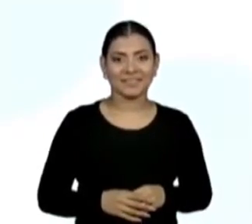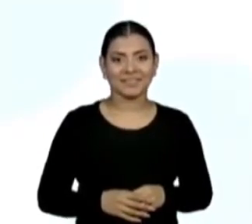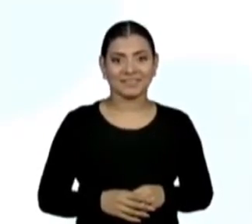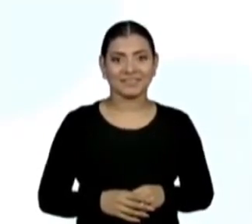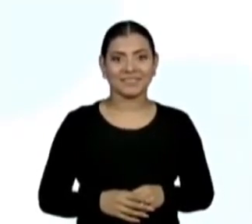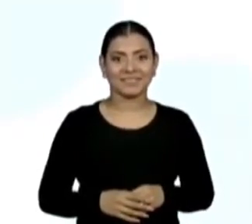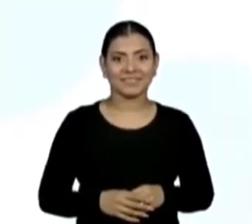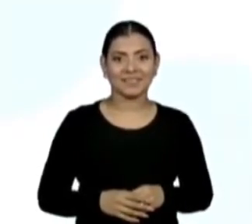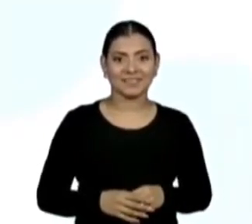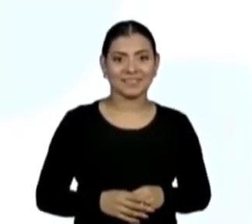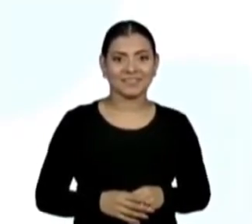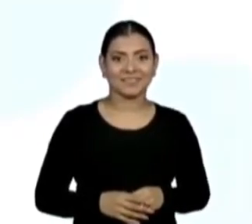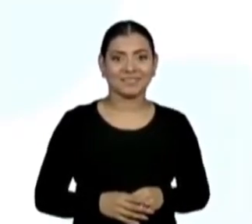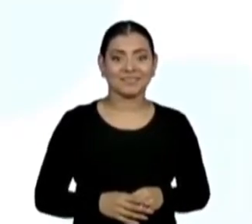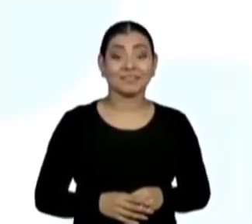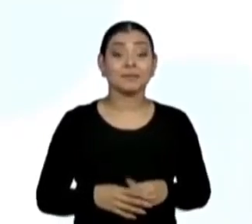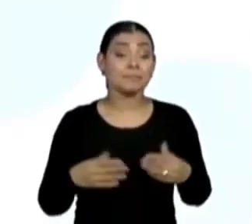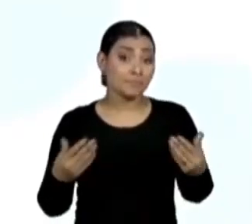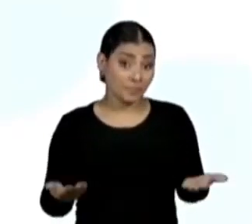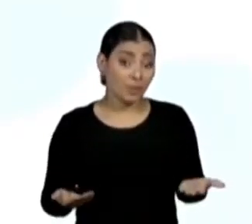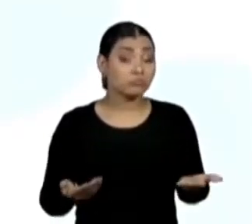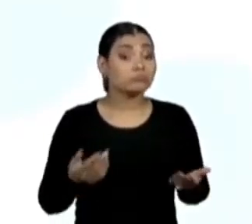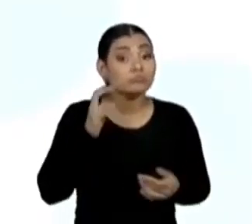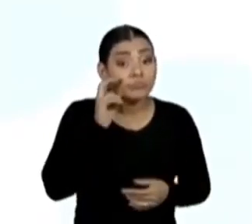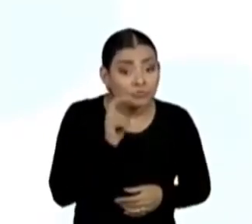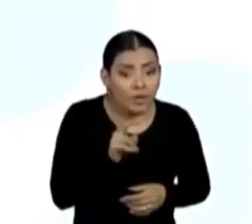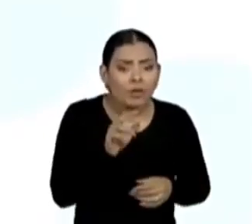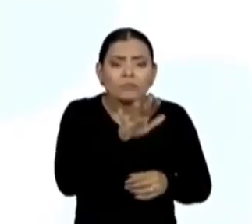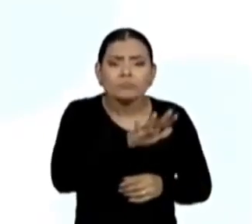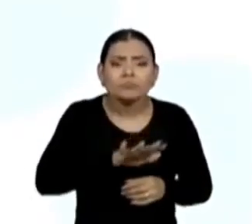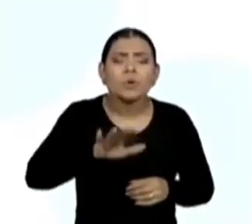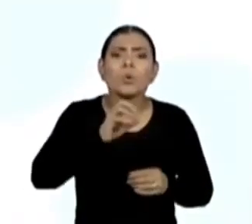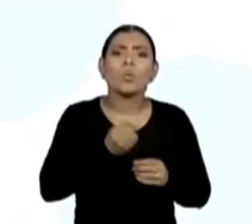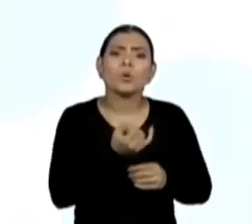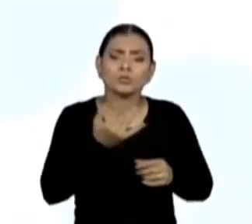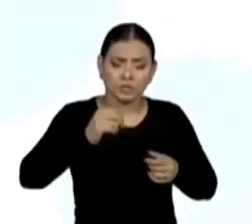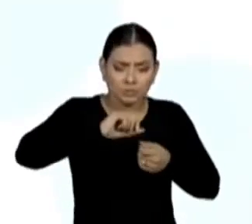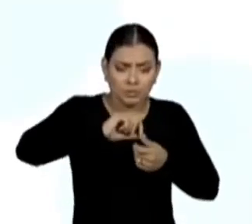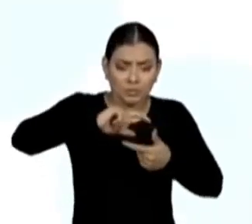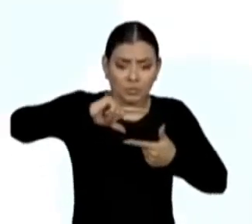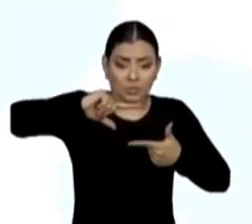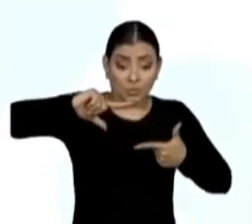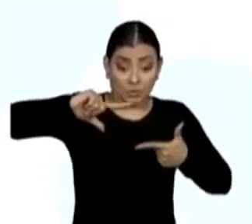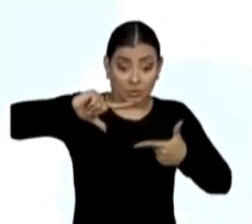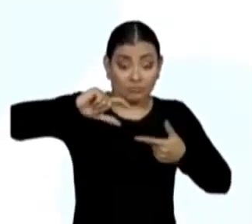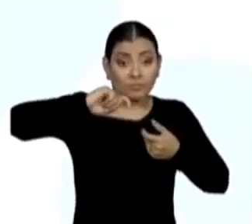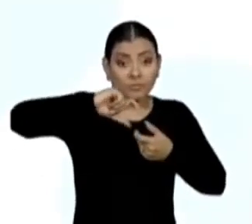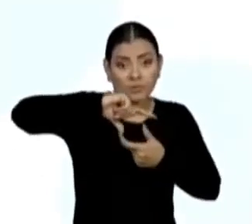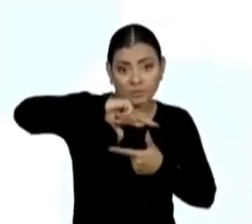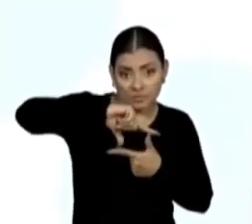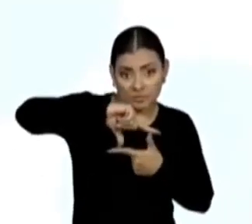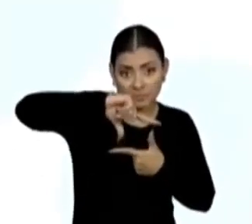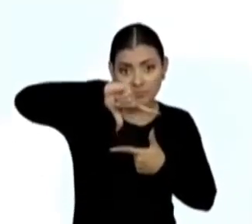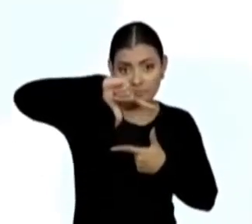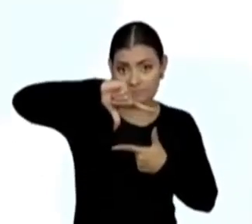Vamos pensar no número de lados do polígono, observe o quadrado, deixa eu fechar o meu quadrado, um lado,